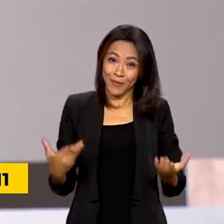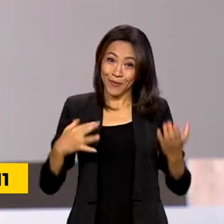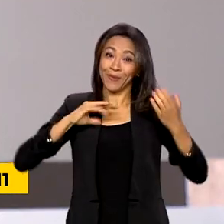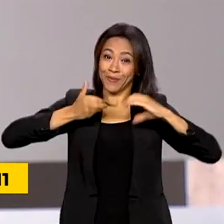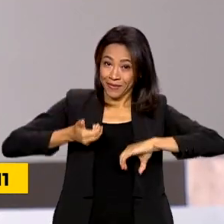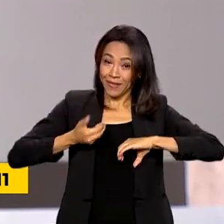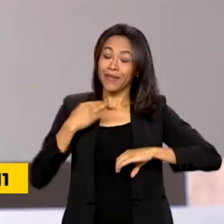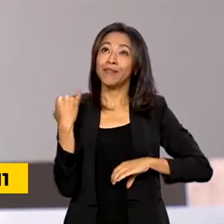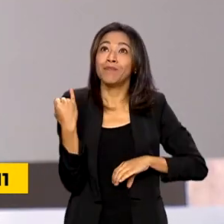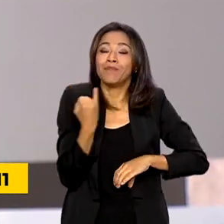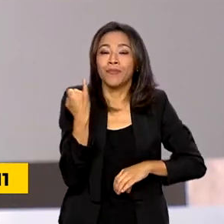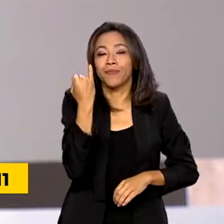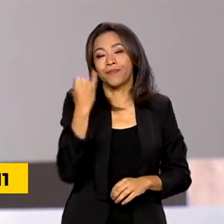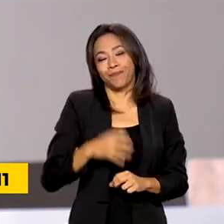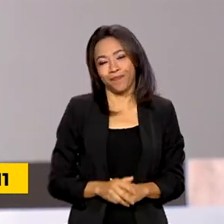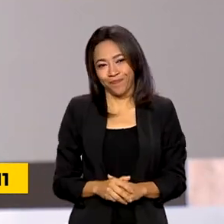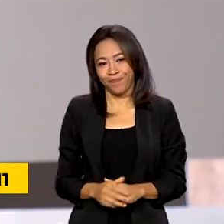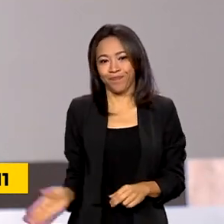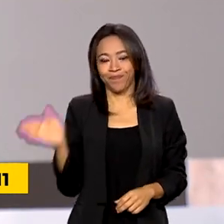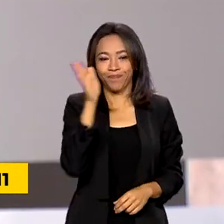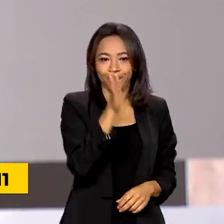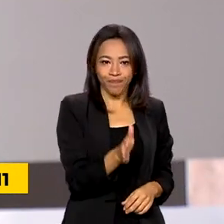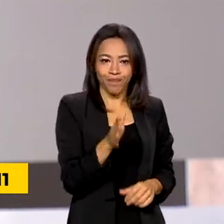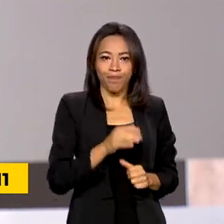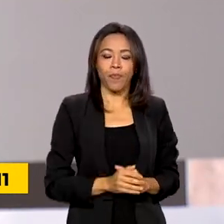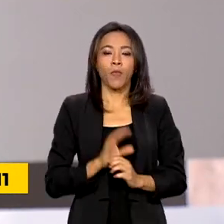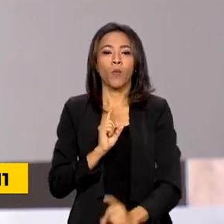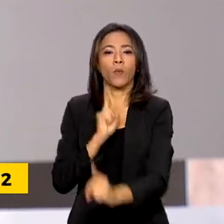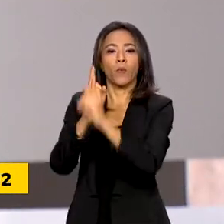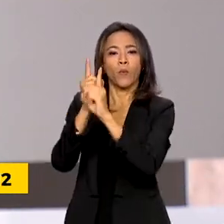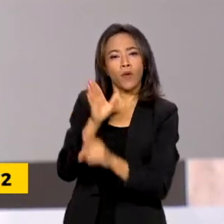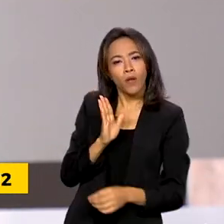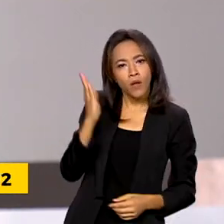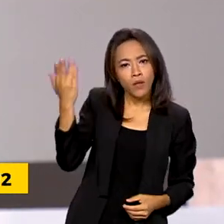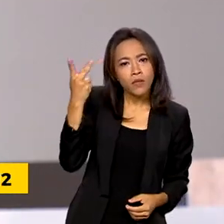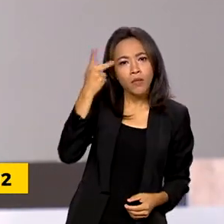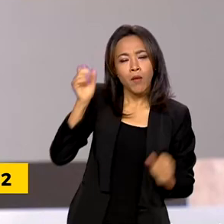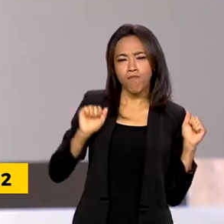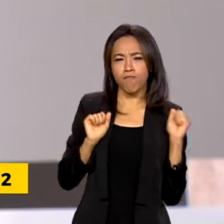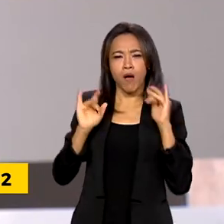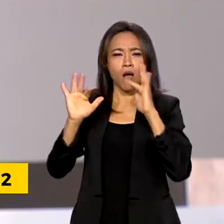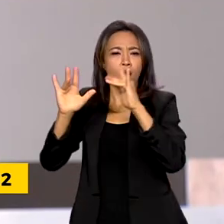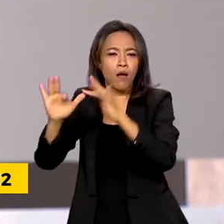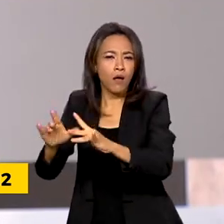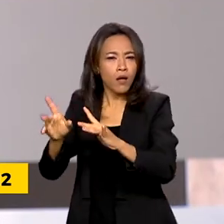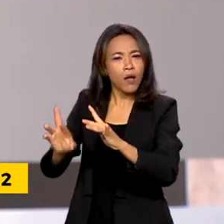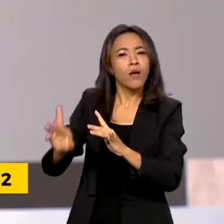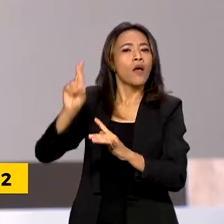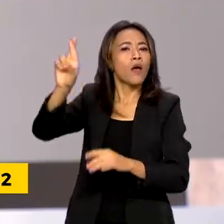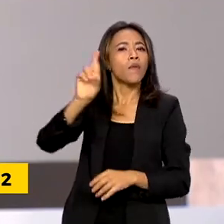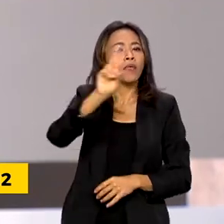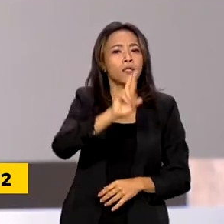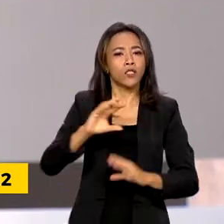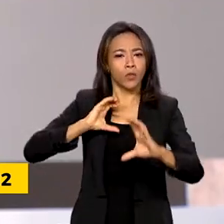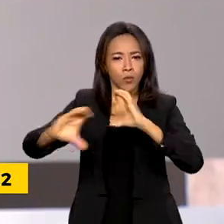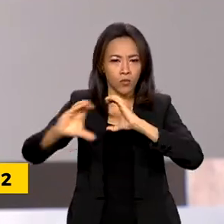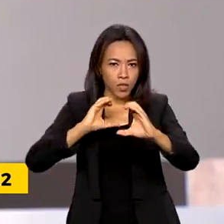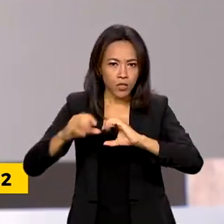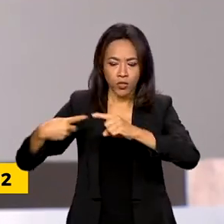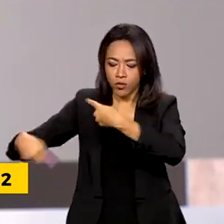Um evento em São Paulo reuniu representantes do setor de telecomunicações para discutir conectividade,